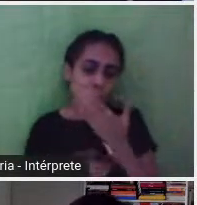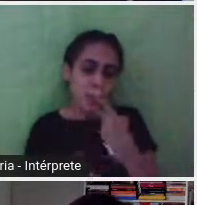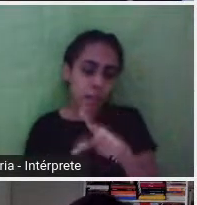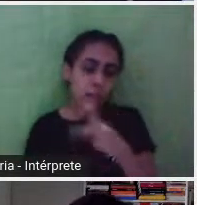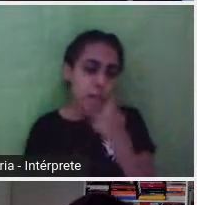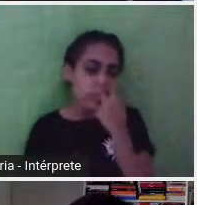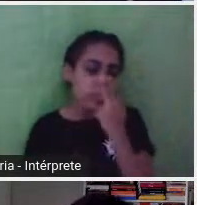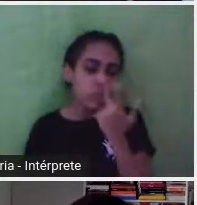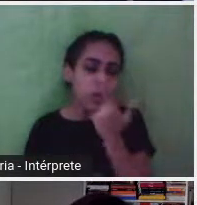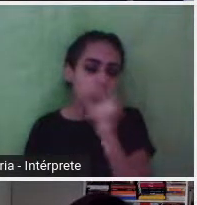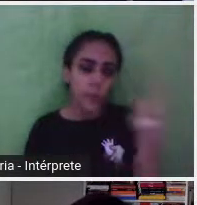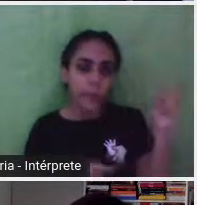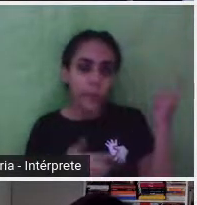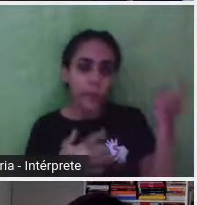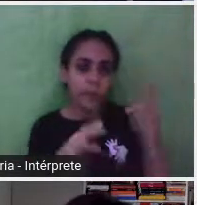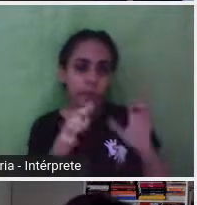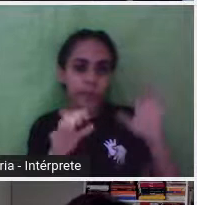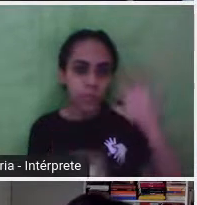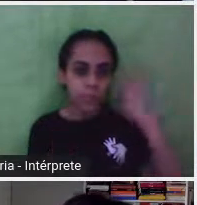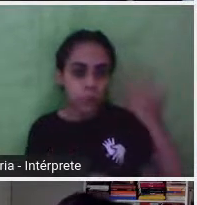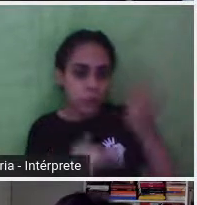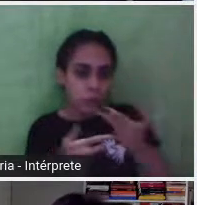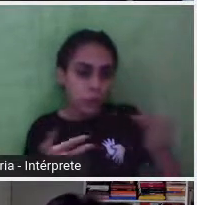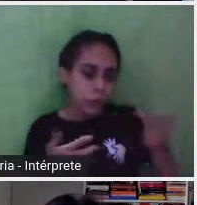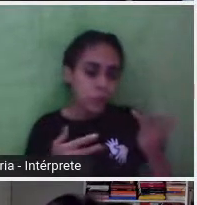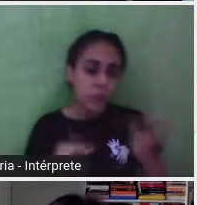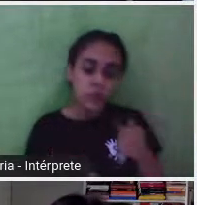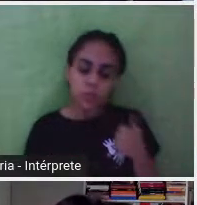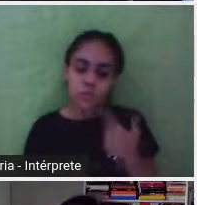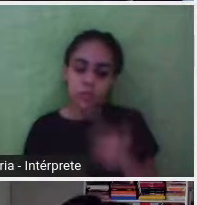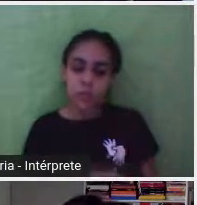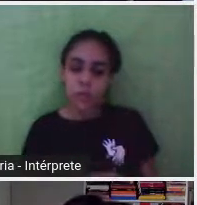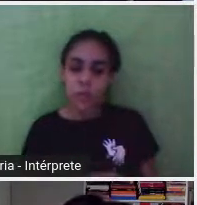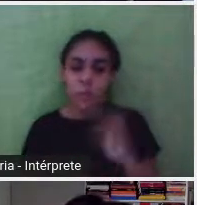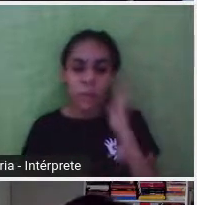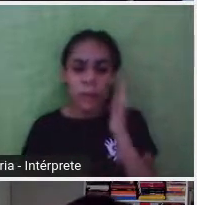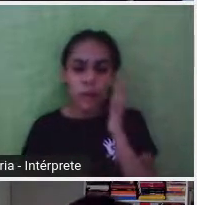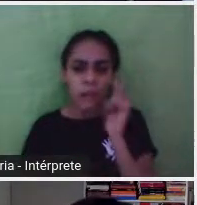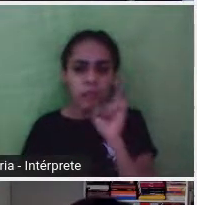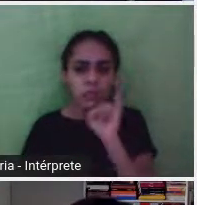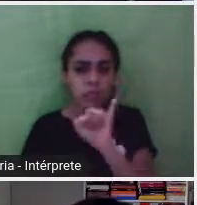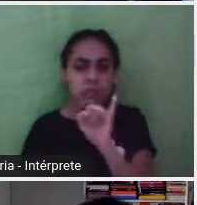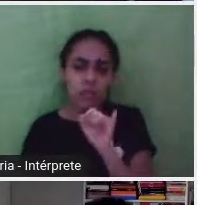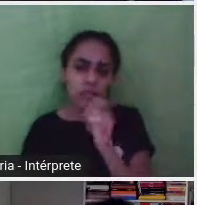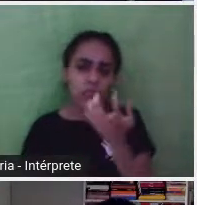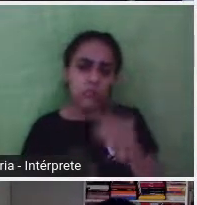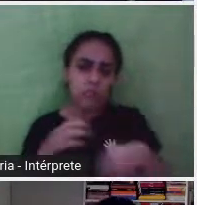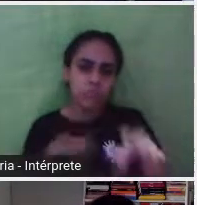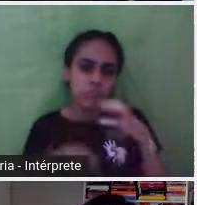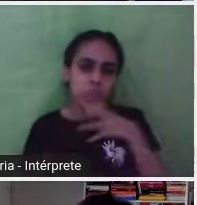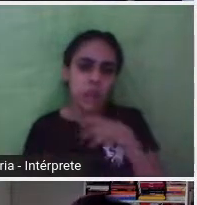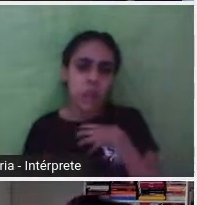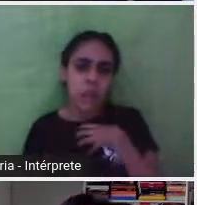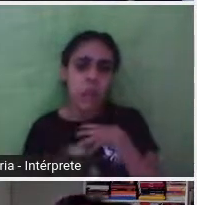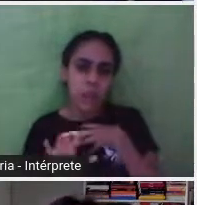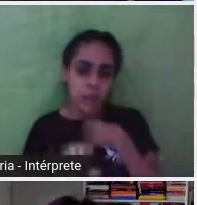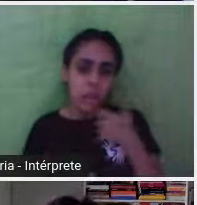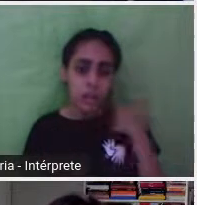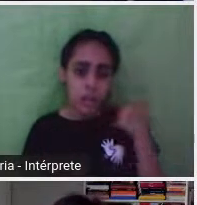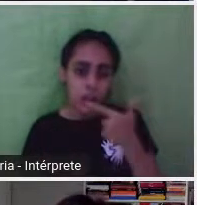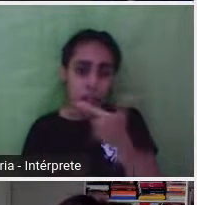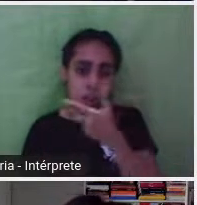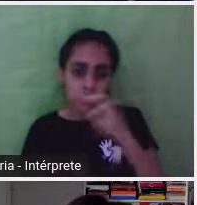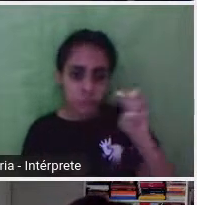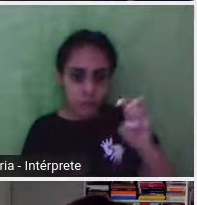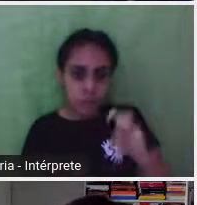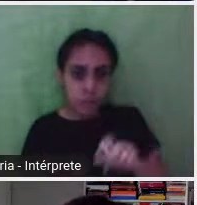aí ela, aos 25 anos, né, imagine aí você, ela constata, né, assim, aos 25 anos, qualquer